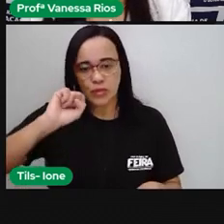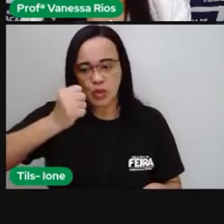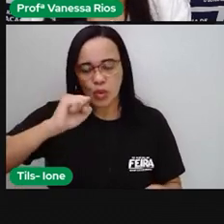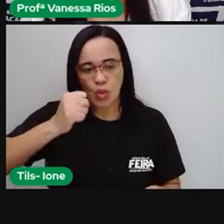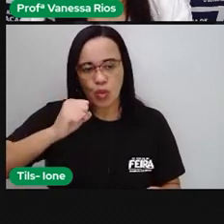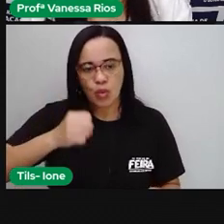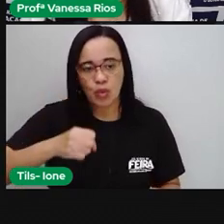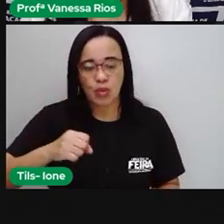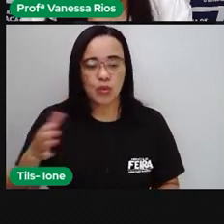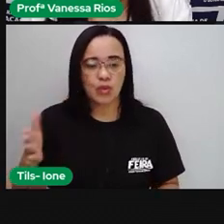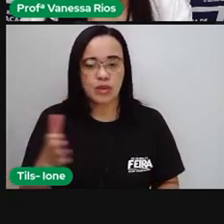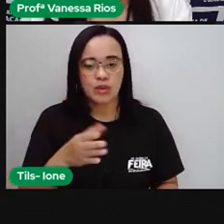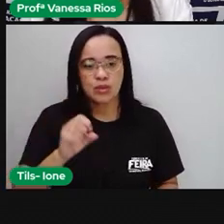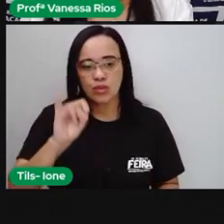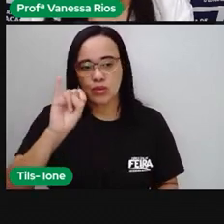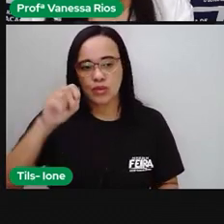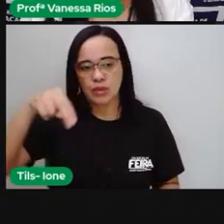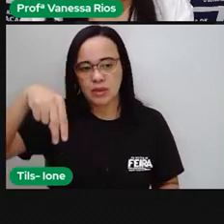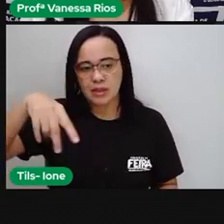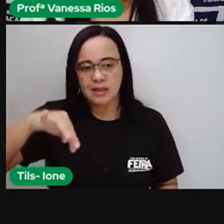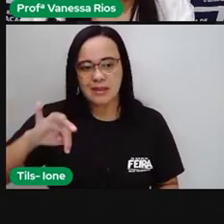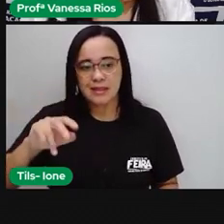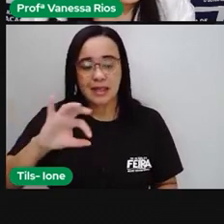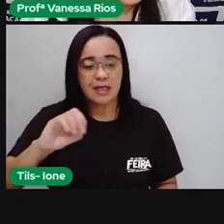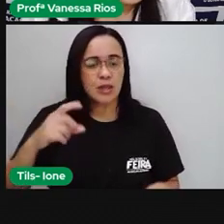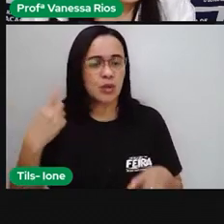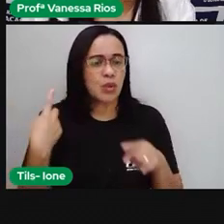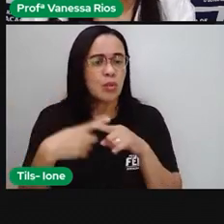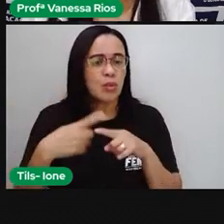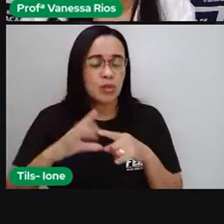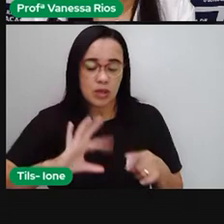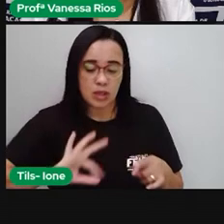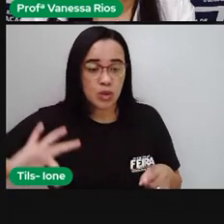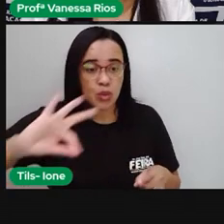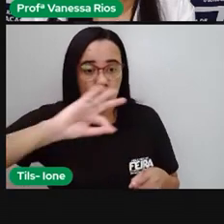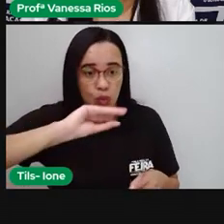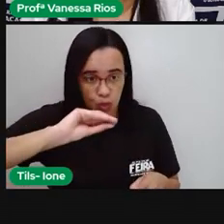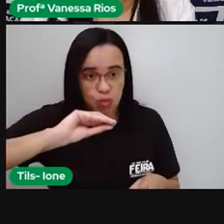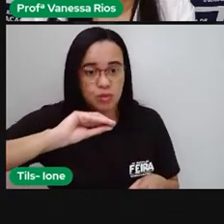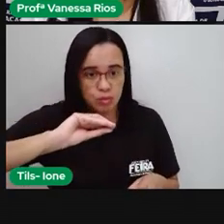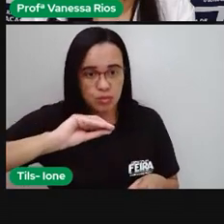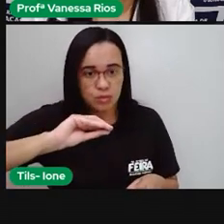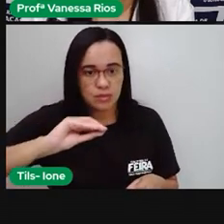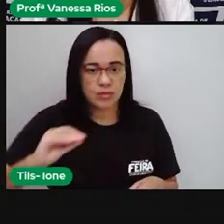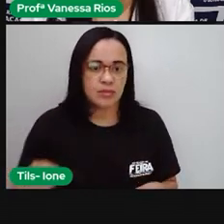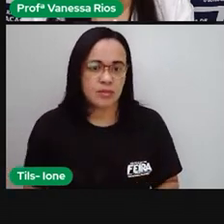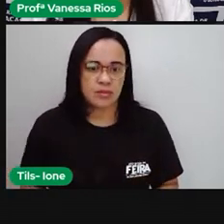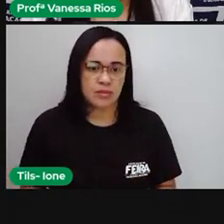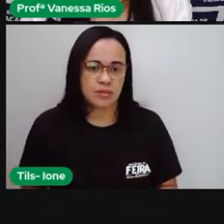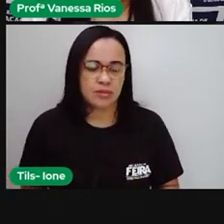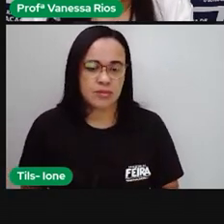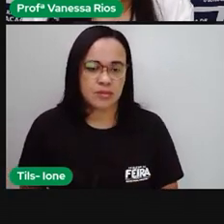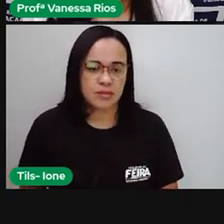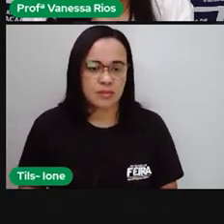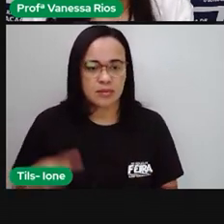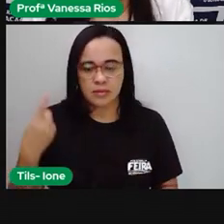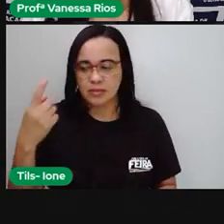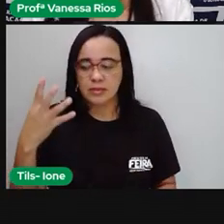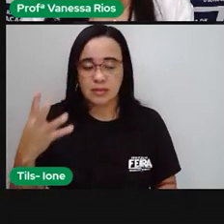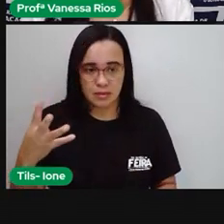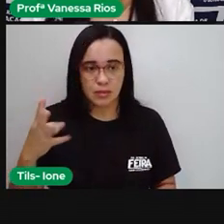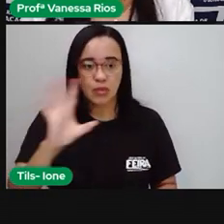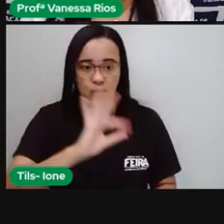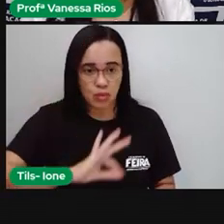centésimos. 14 inteiros, 589 milésimos.